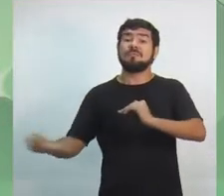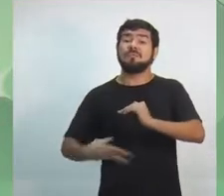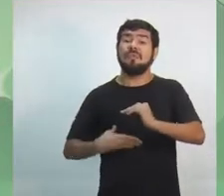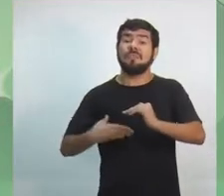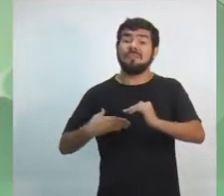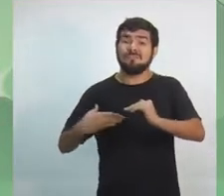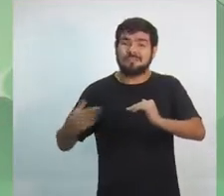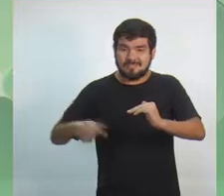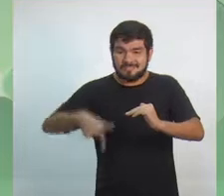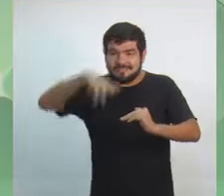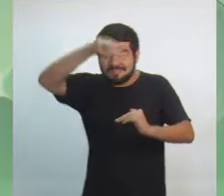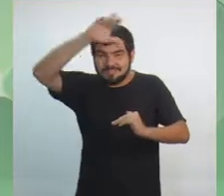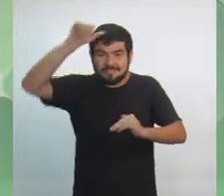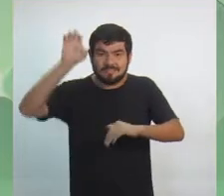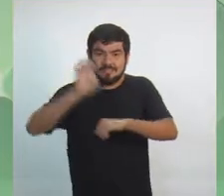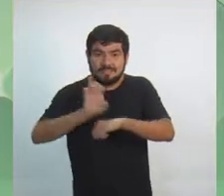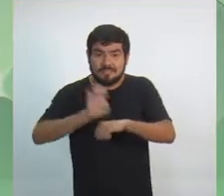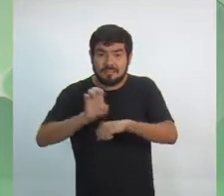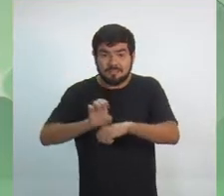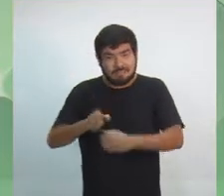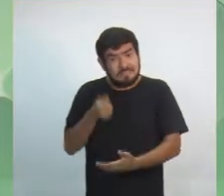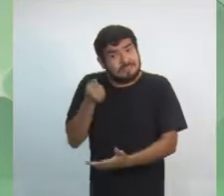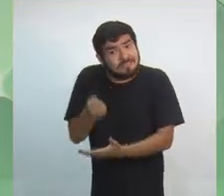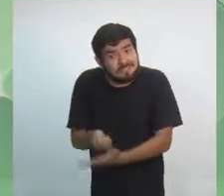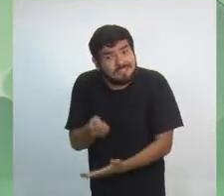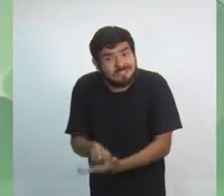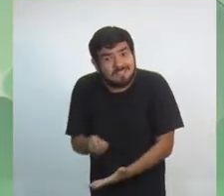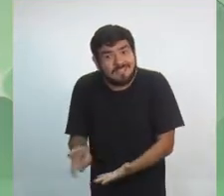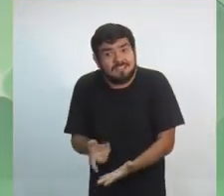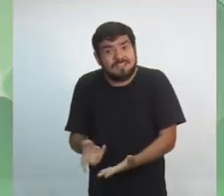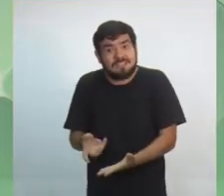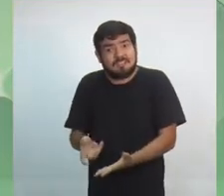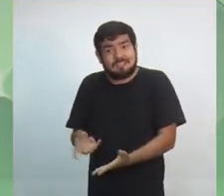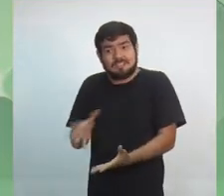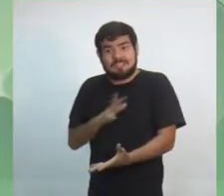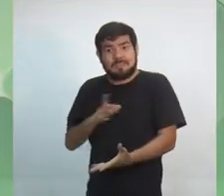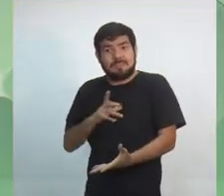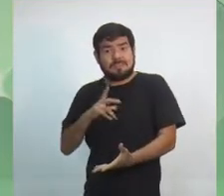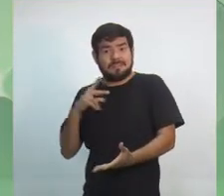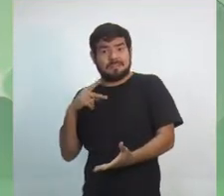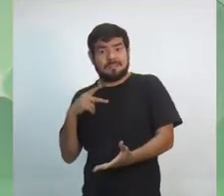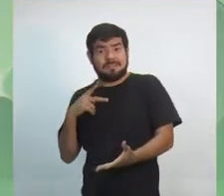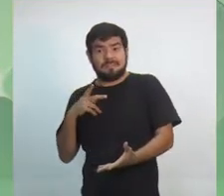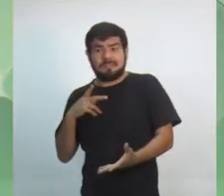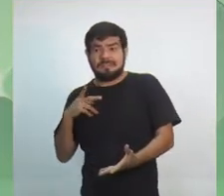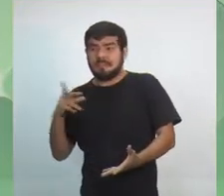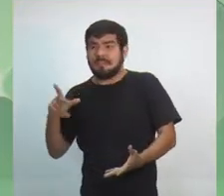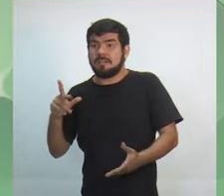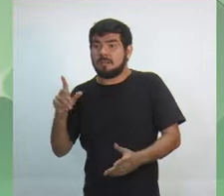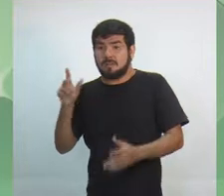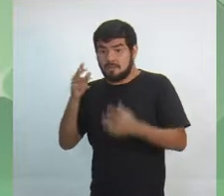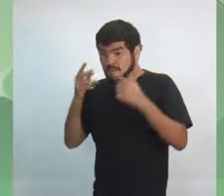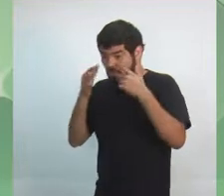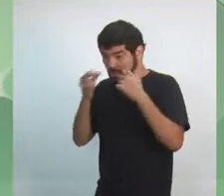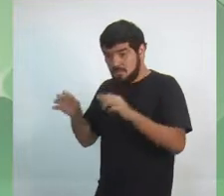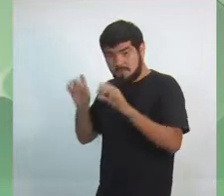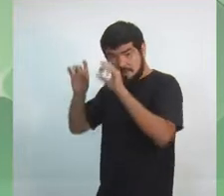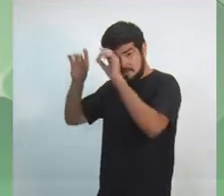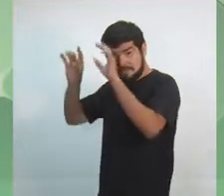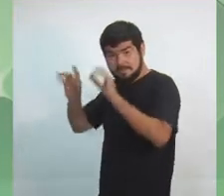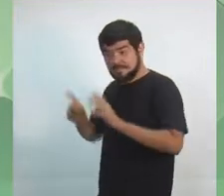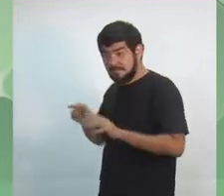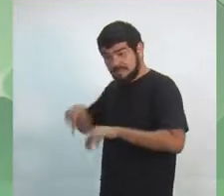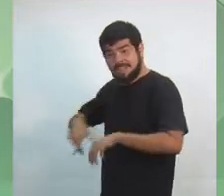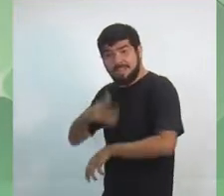para o estado do Amazonas, que seja sustentável e que agregue valor à nossa matéria-prima regional. Portanto, é preciso